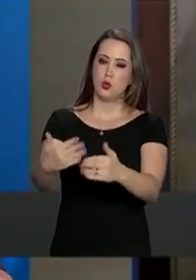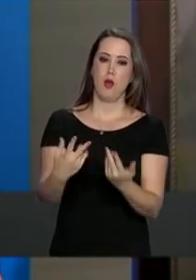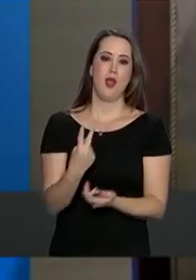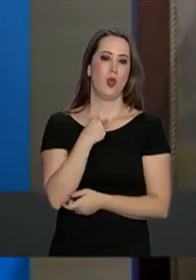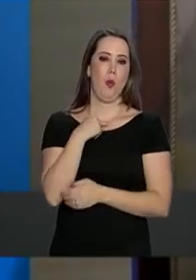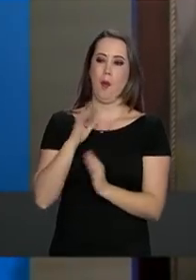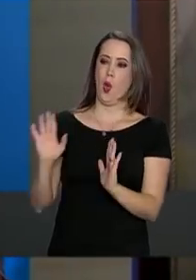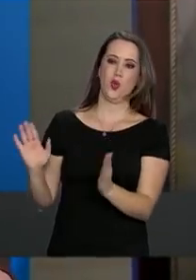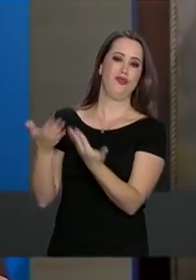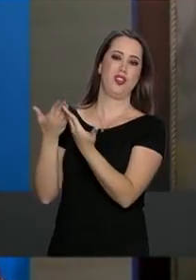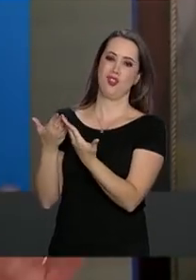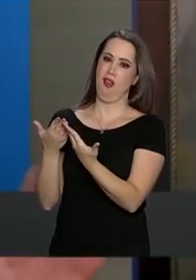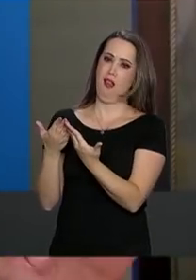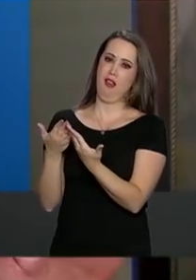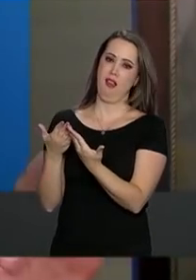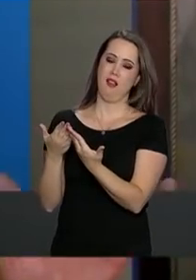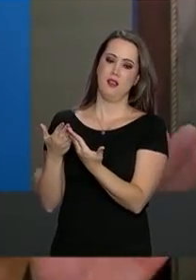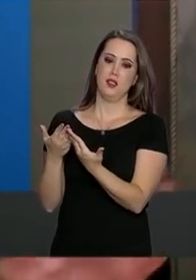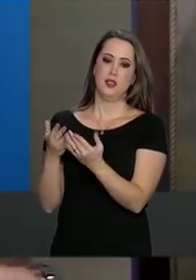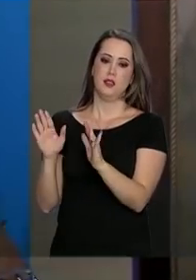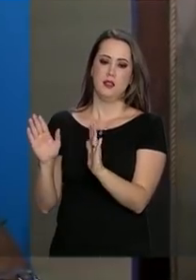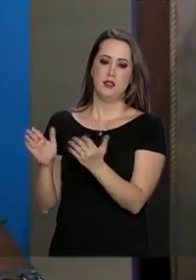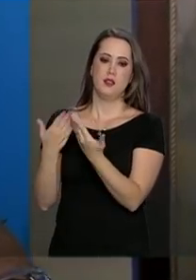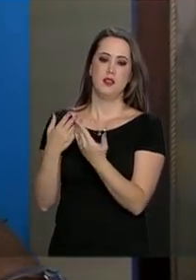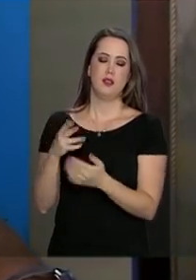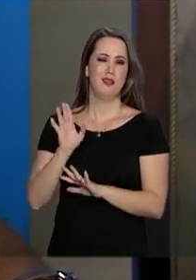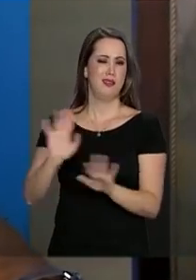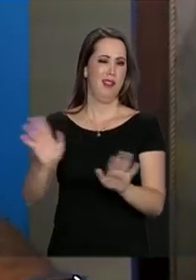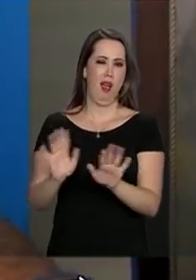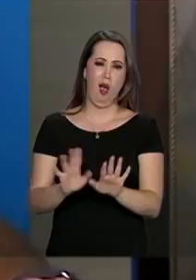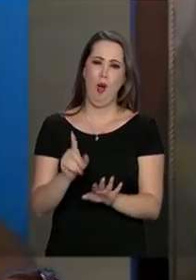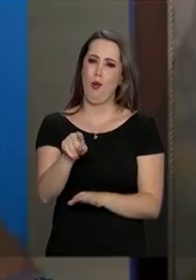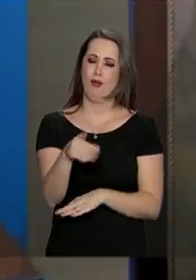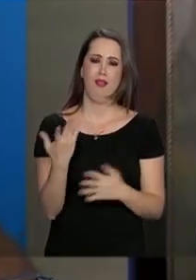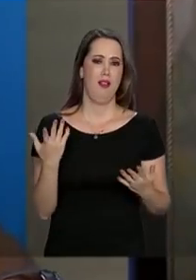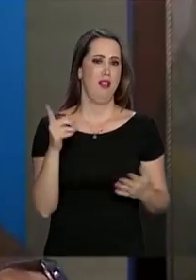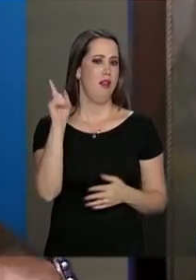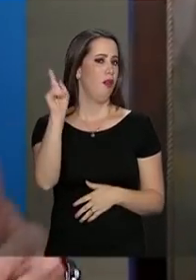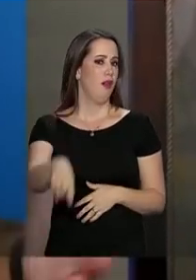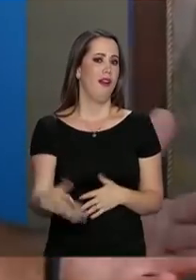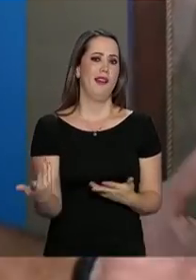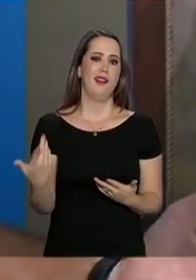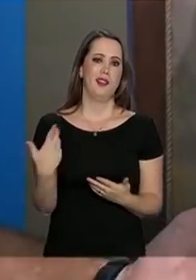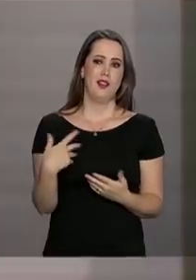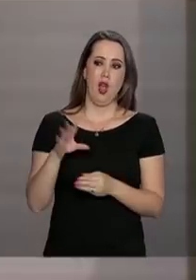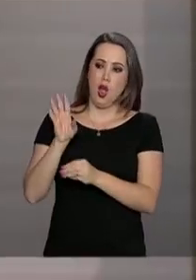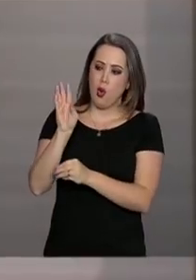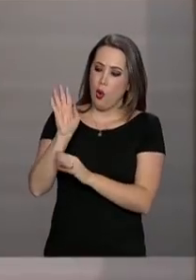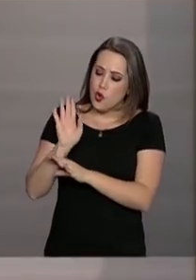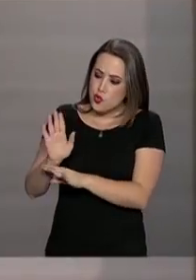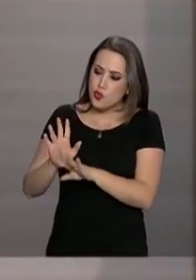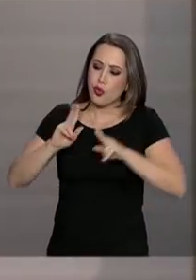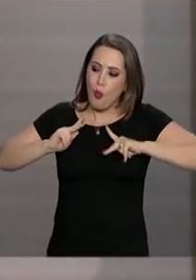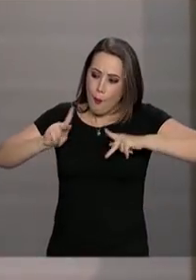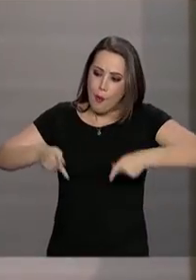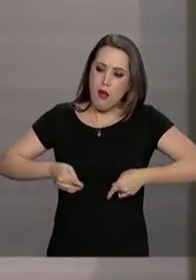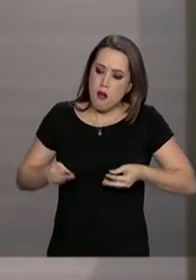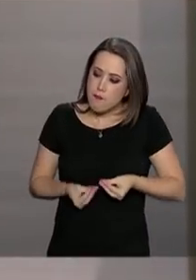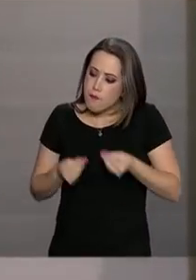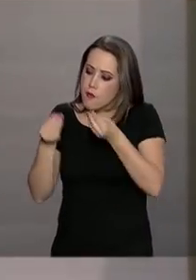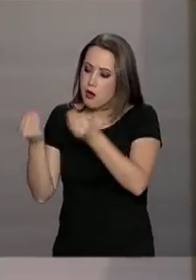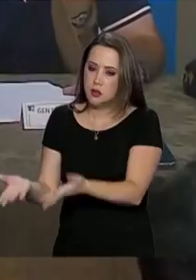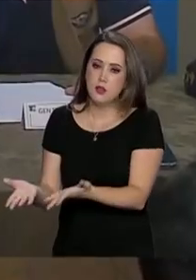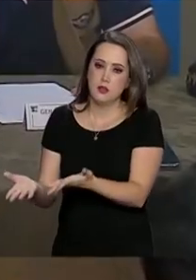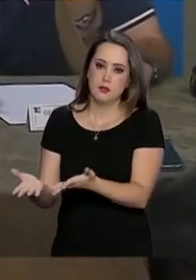pode interromper isso, não pode. Isso aí não seria uma coisa humanitária. O ministro da Educação,